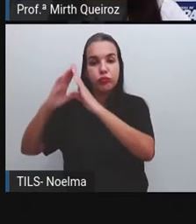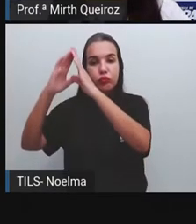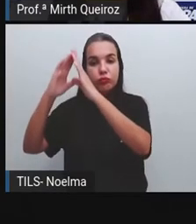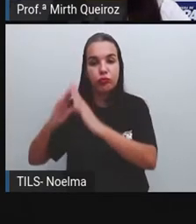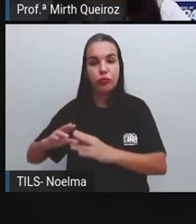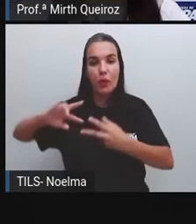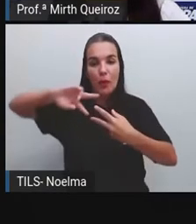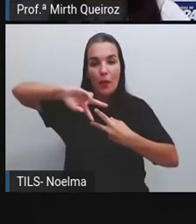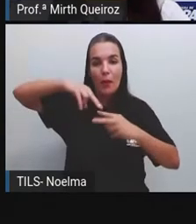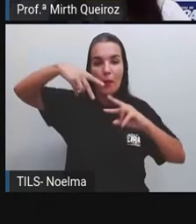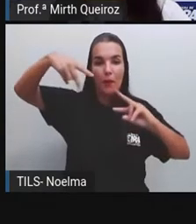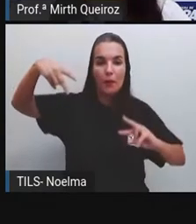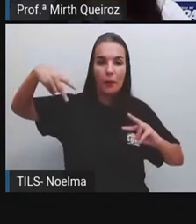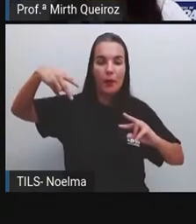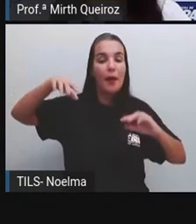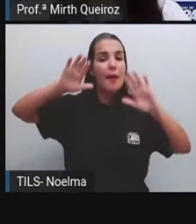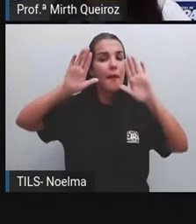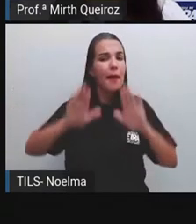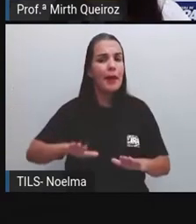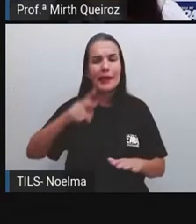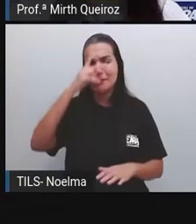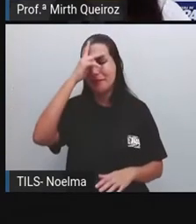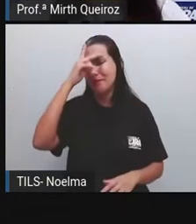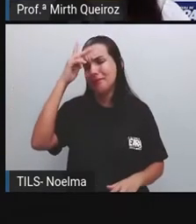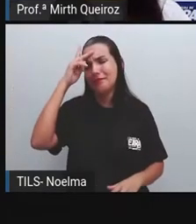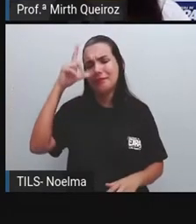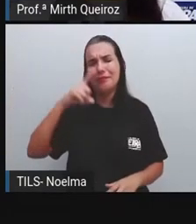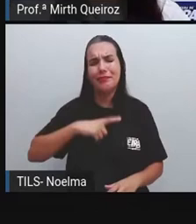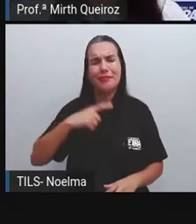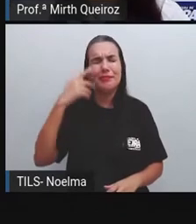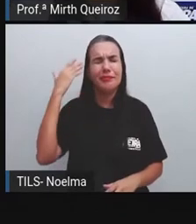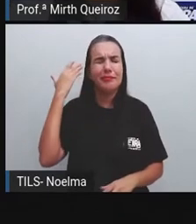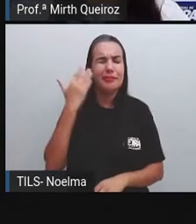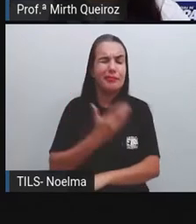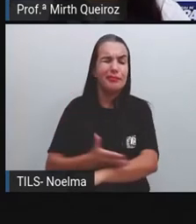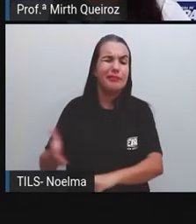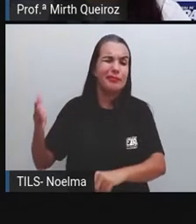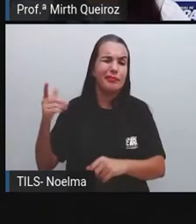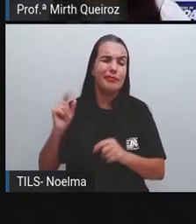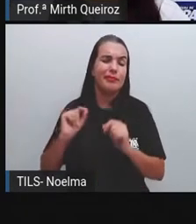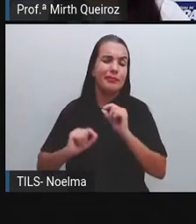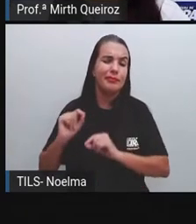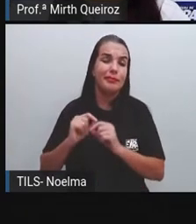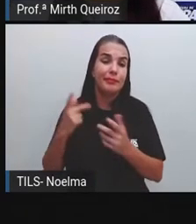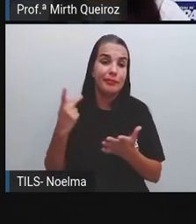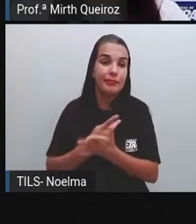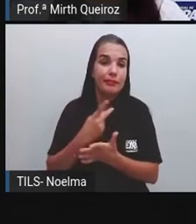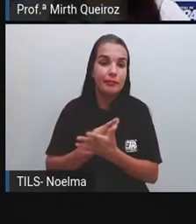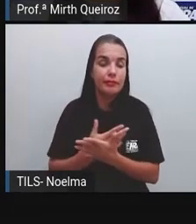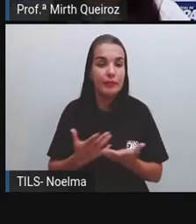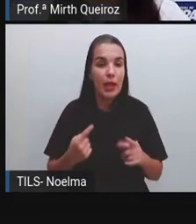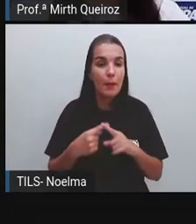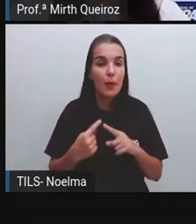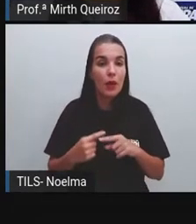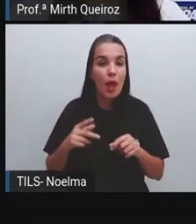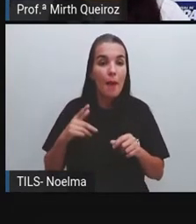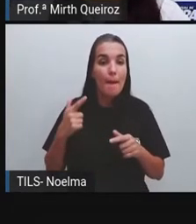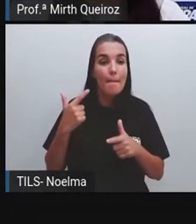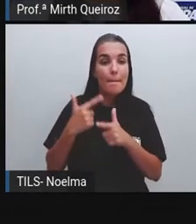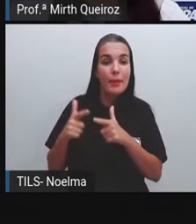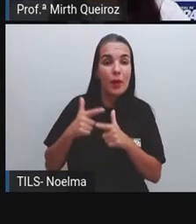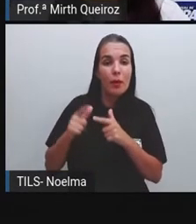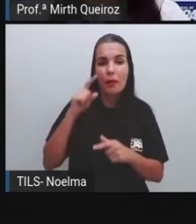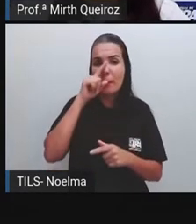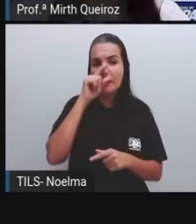Mas, as pessoas costumam deixar esses pneus jogados por aí. E, além de prejudicar o ambiente, porque